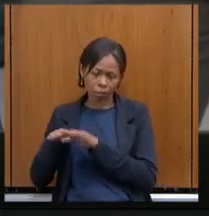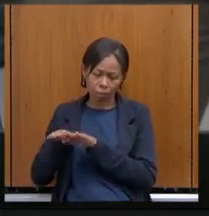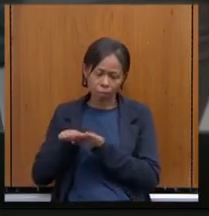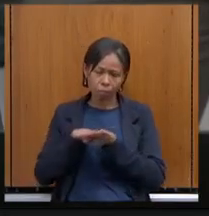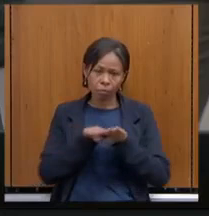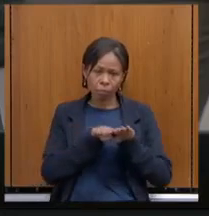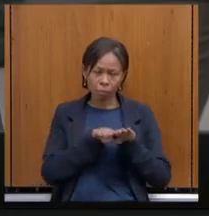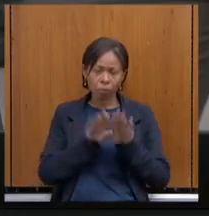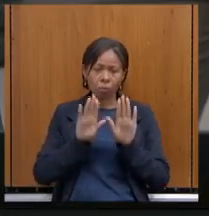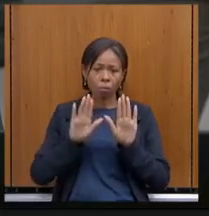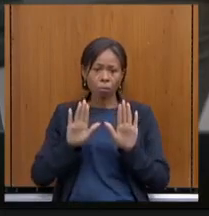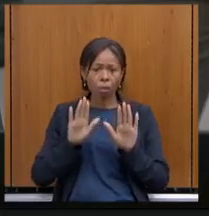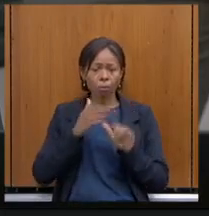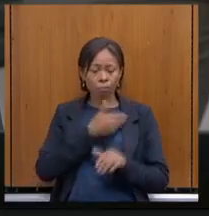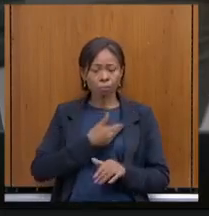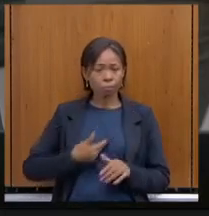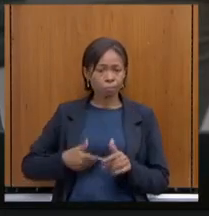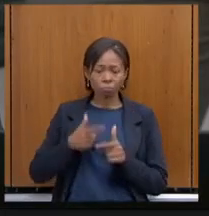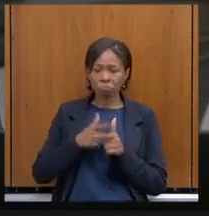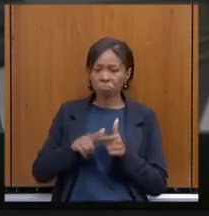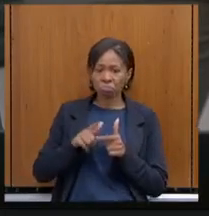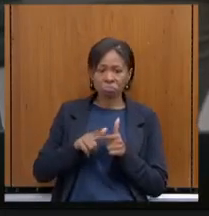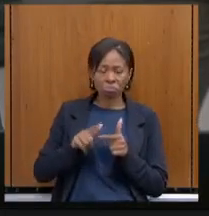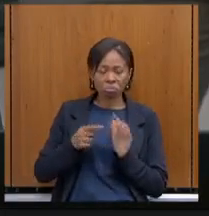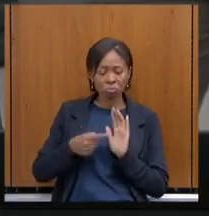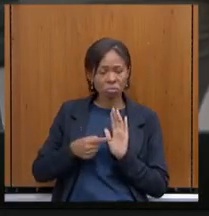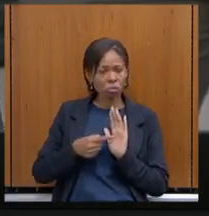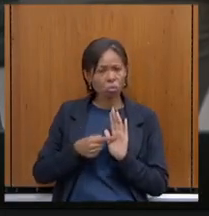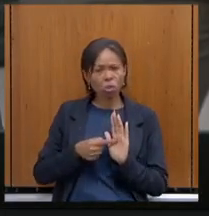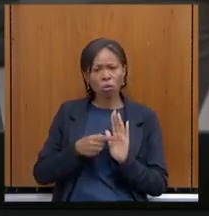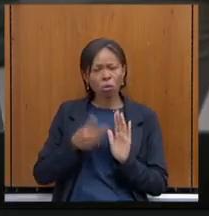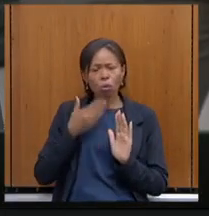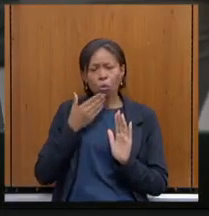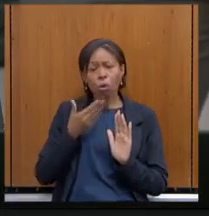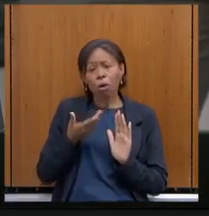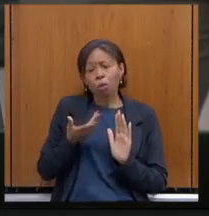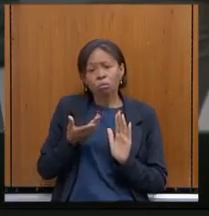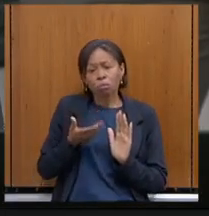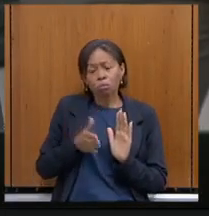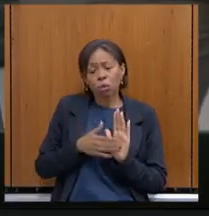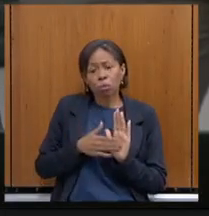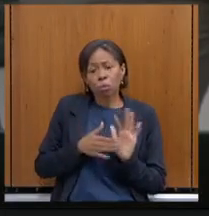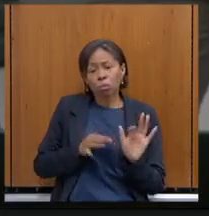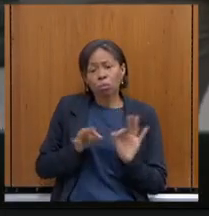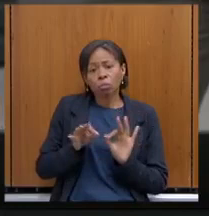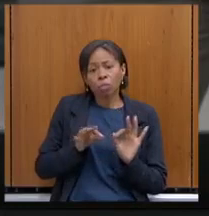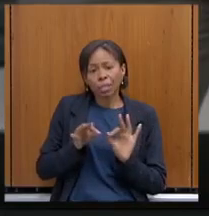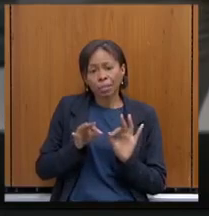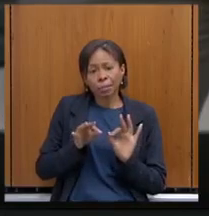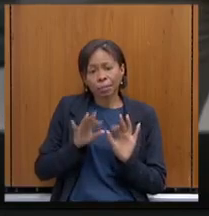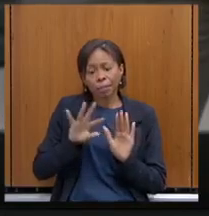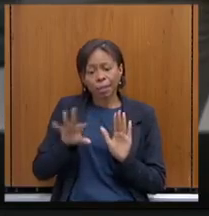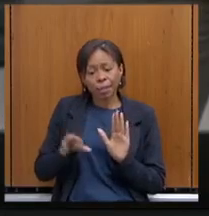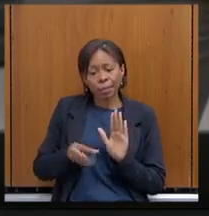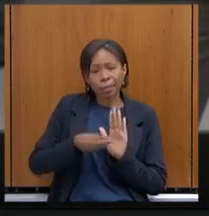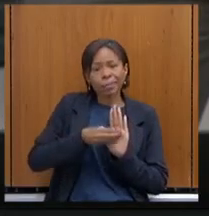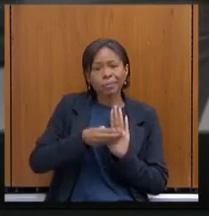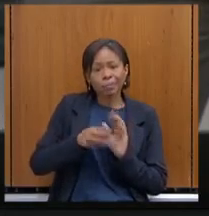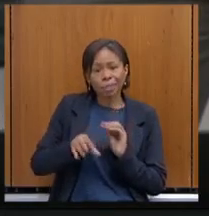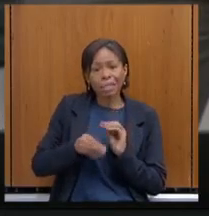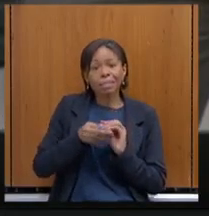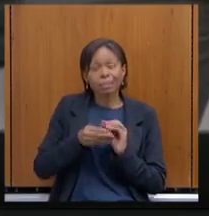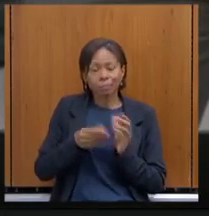é apresentado qualquer plano para adesão, sem apresentar um plano para adesão, né, então aí os